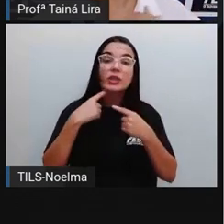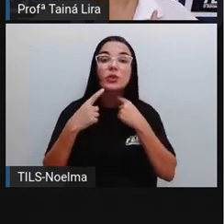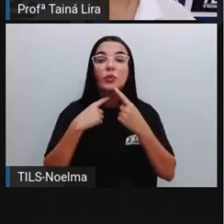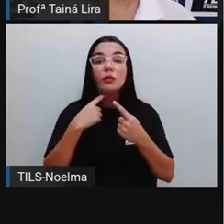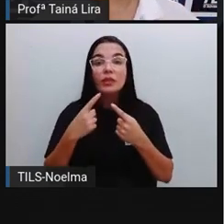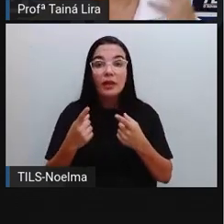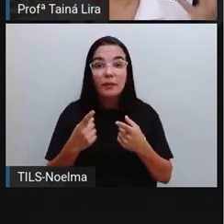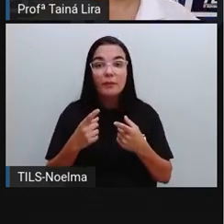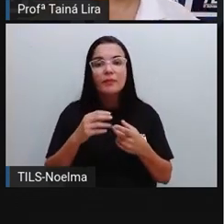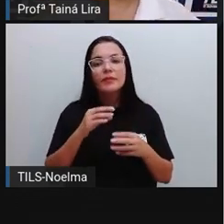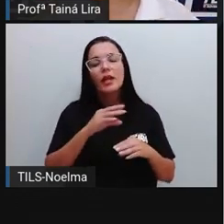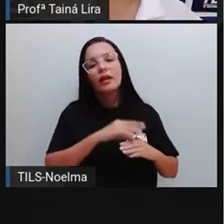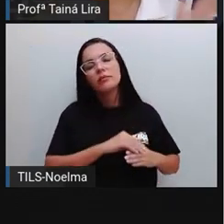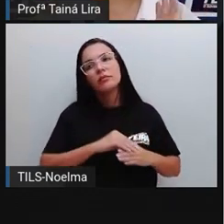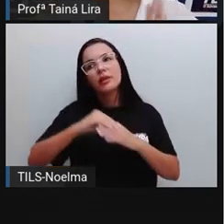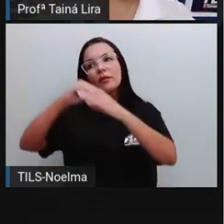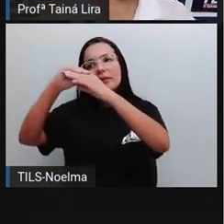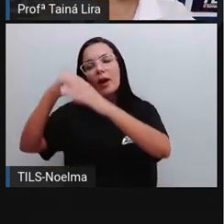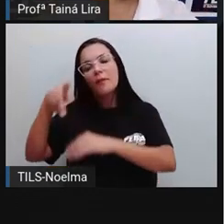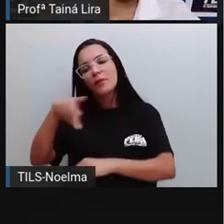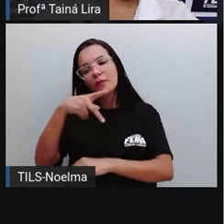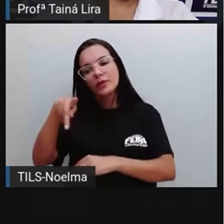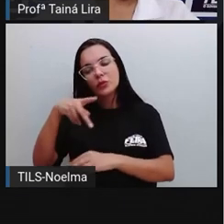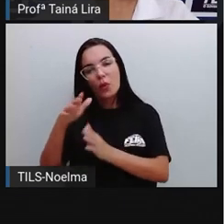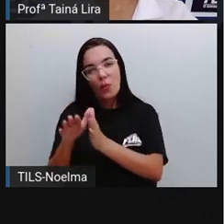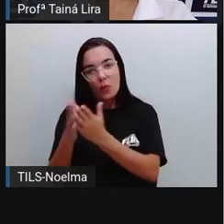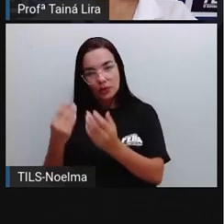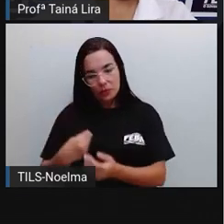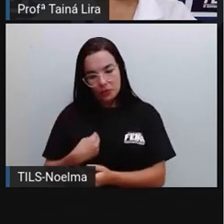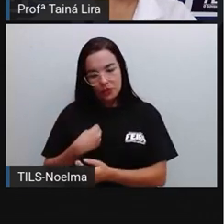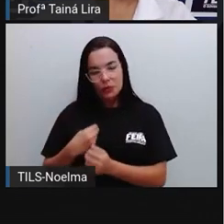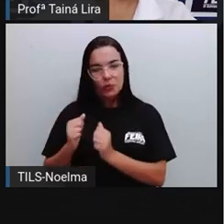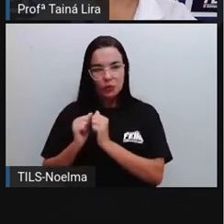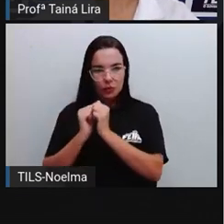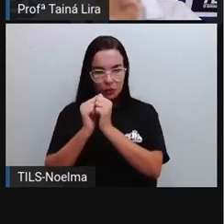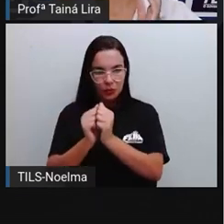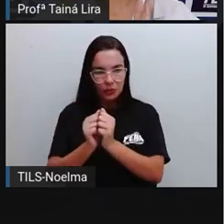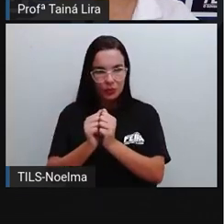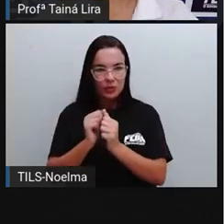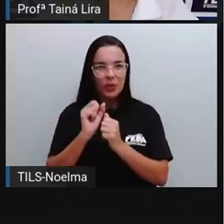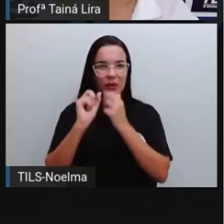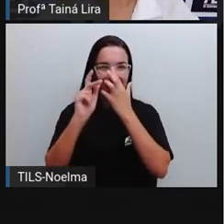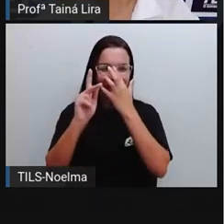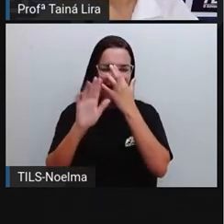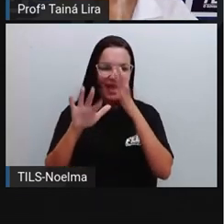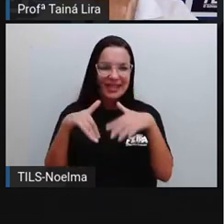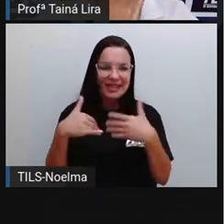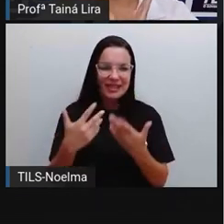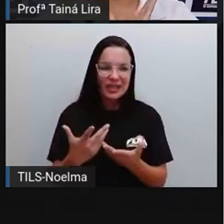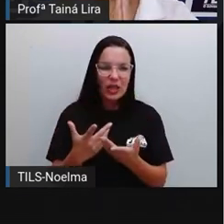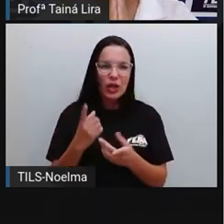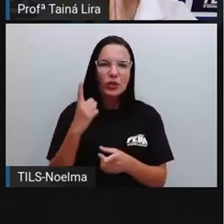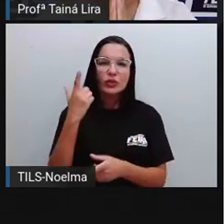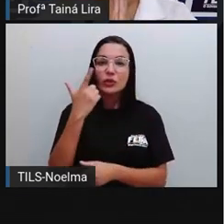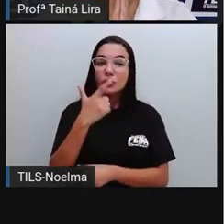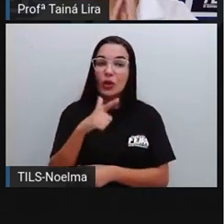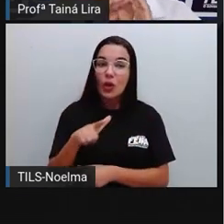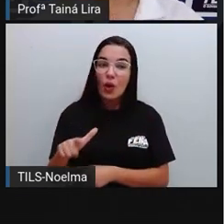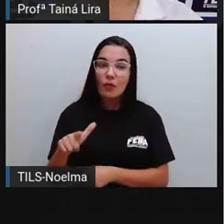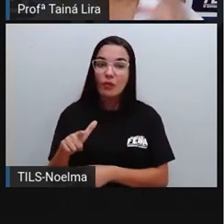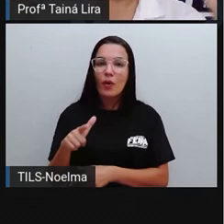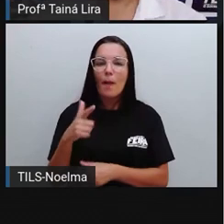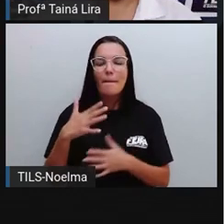e tirar com o seu professor. Tá bom, segundo ano? Então, mais uma vez, ó,